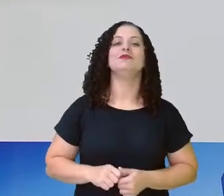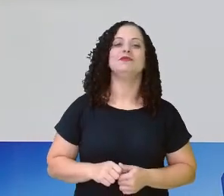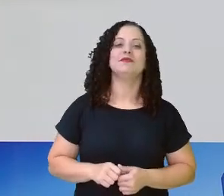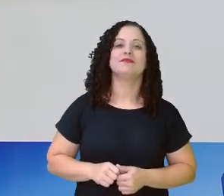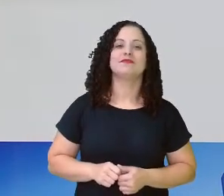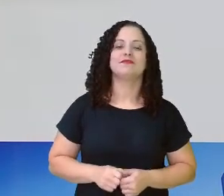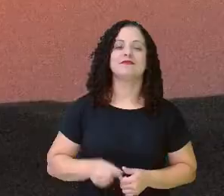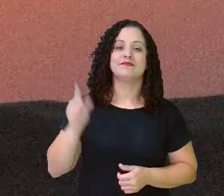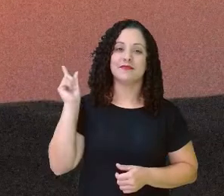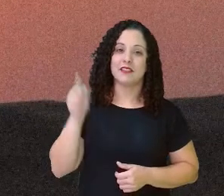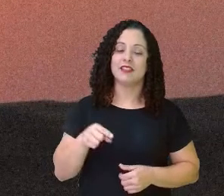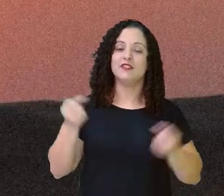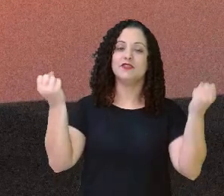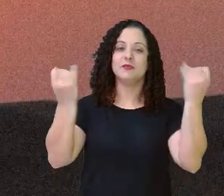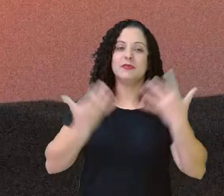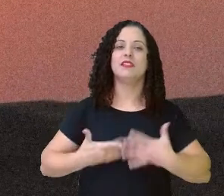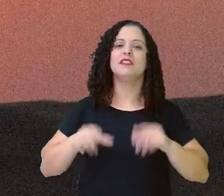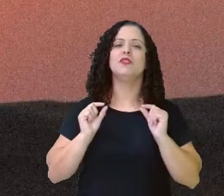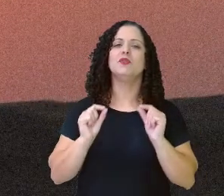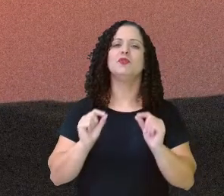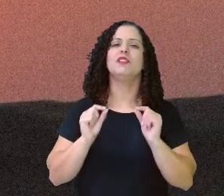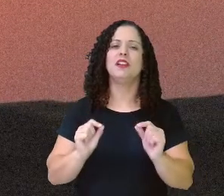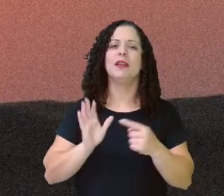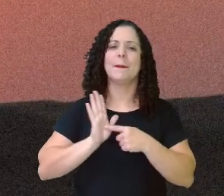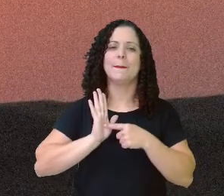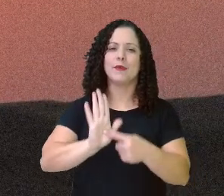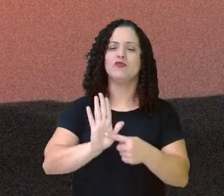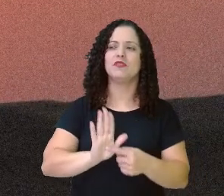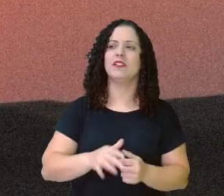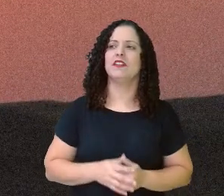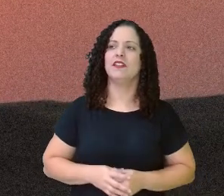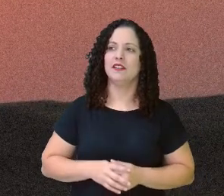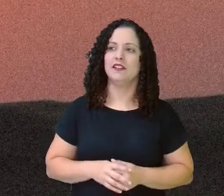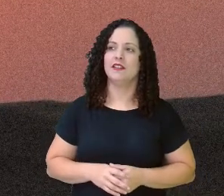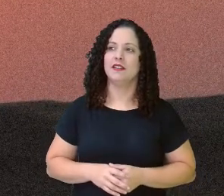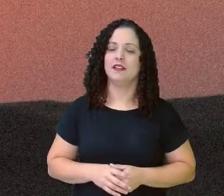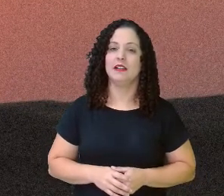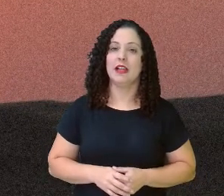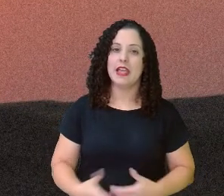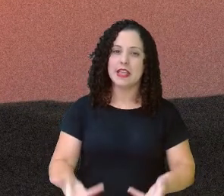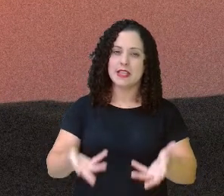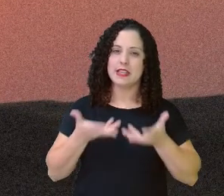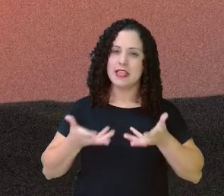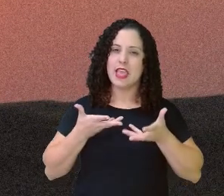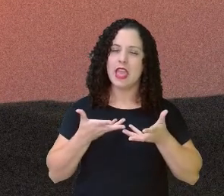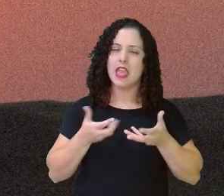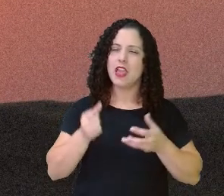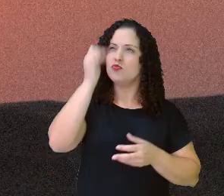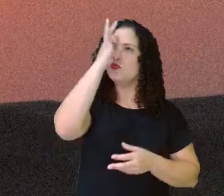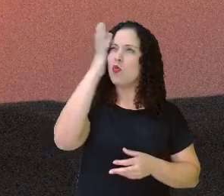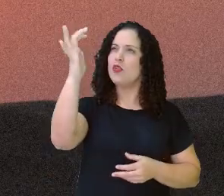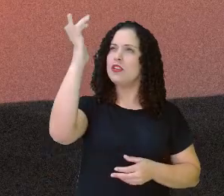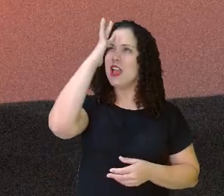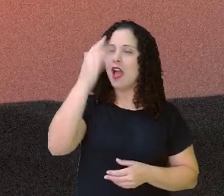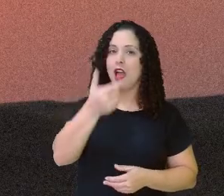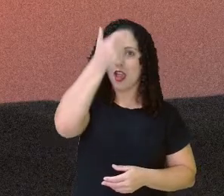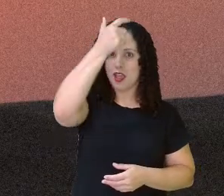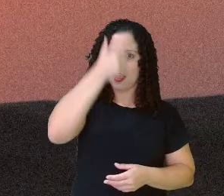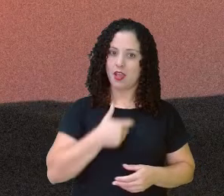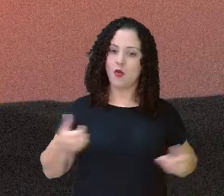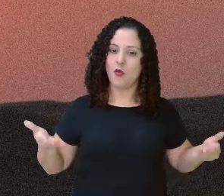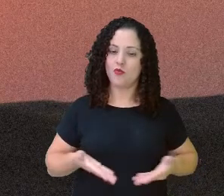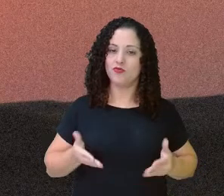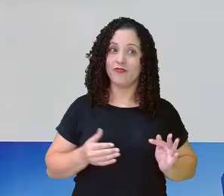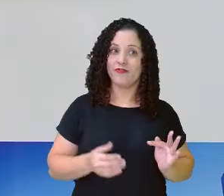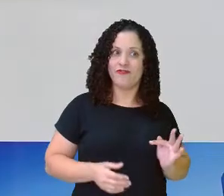E ele fala o seguinte, isso de querer ser exatamente aquilo que a gente é, ainda vai nos levar além.